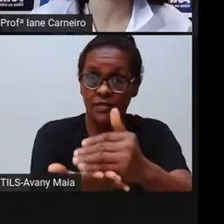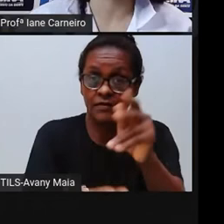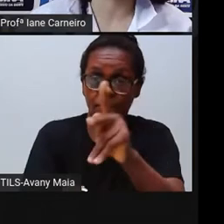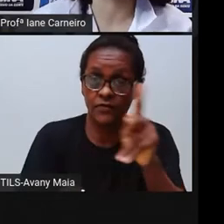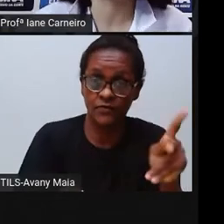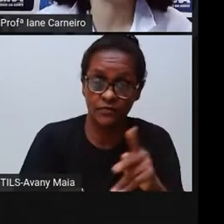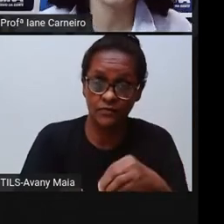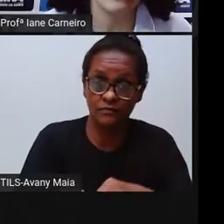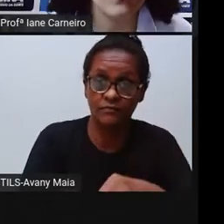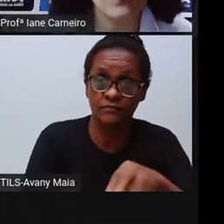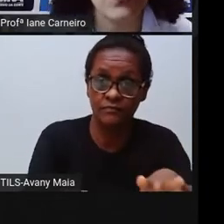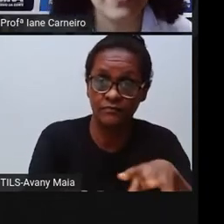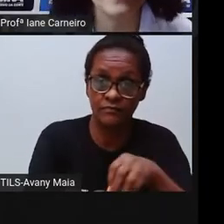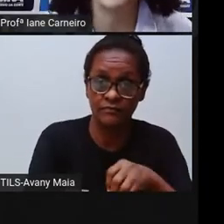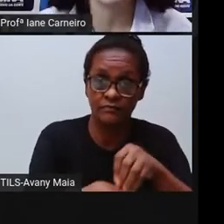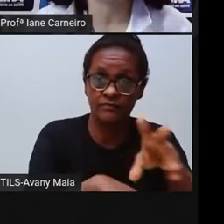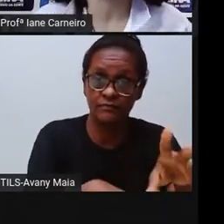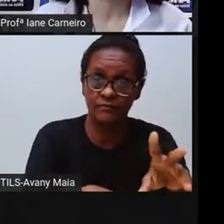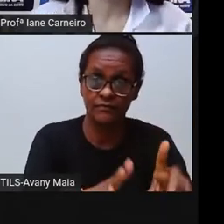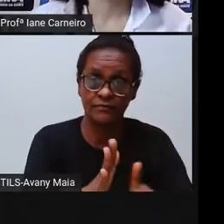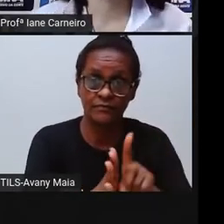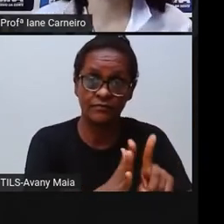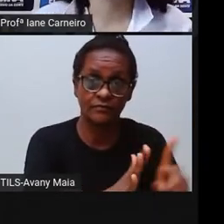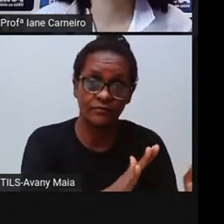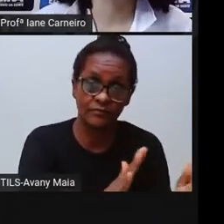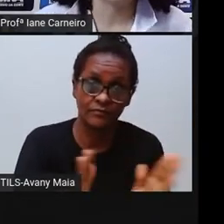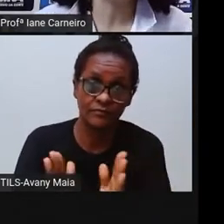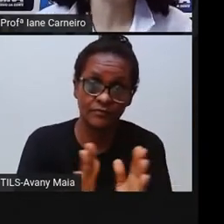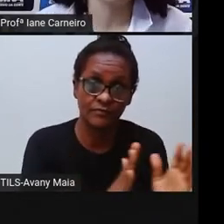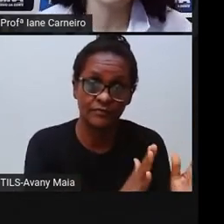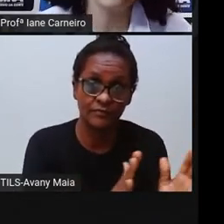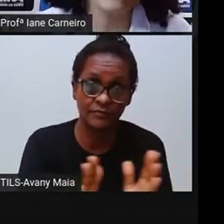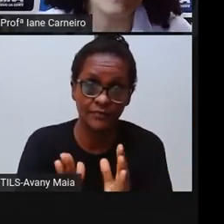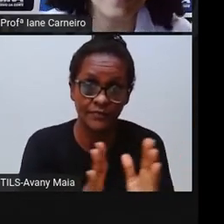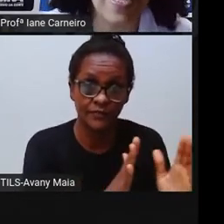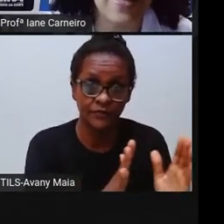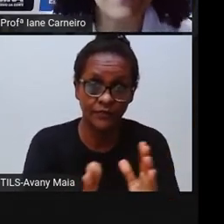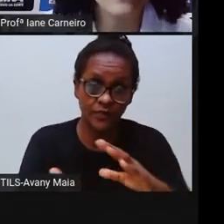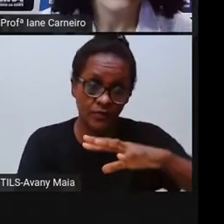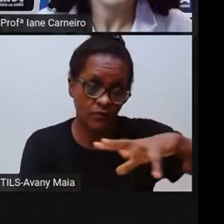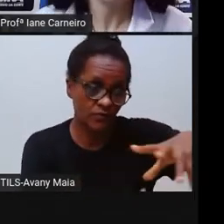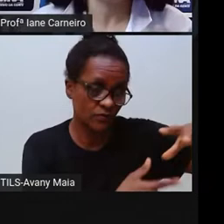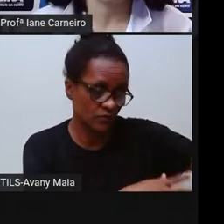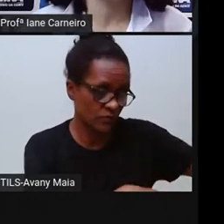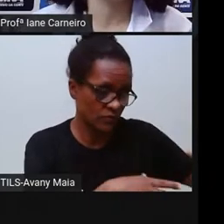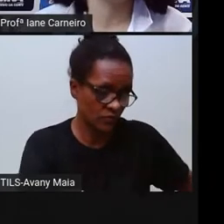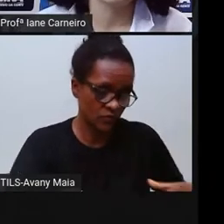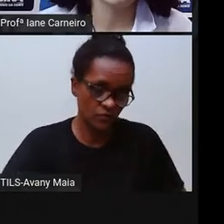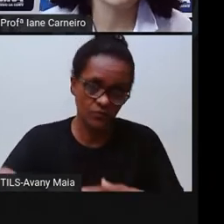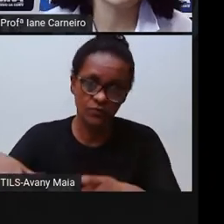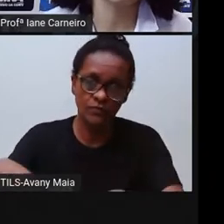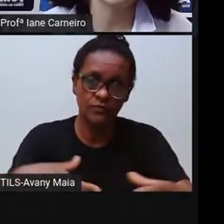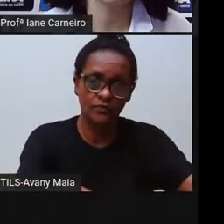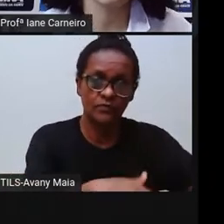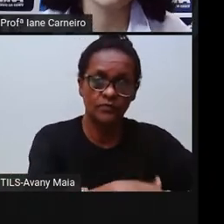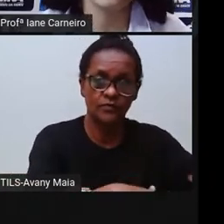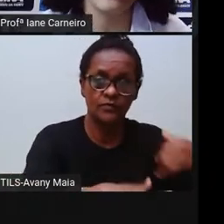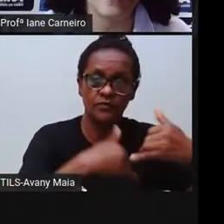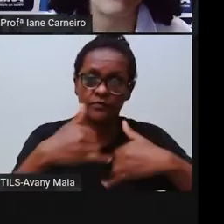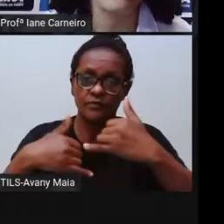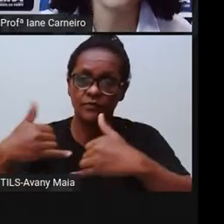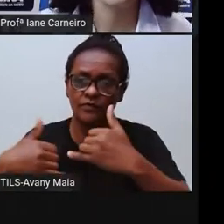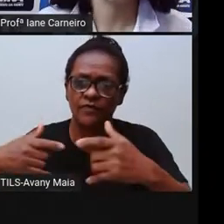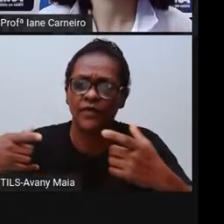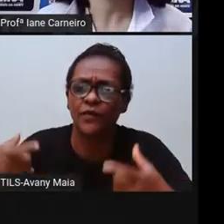compartilhar com vocês um vídeo, né? Que é um vídeo do território do brincar. O que é isso, Proiane? O território do